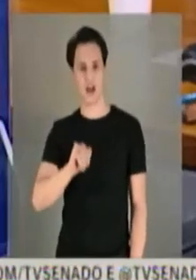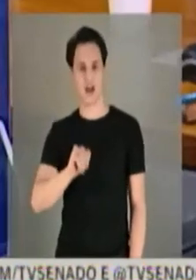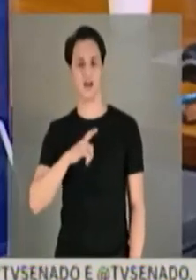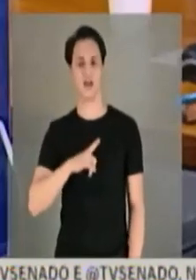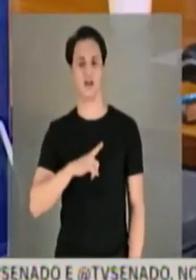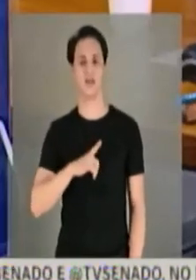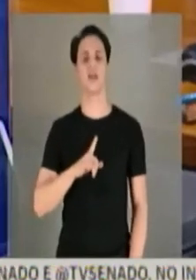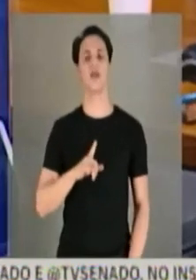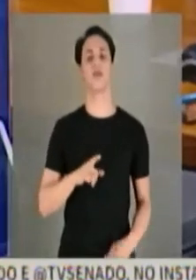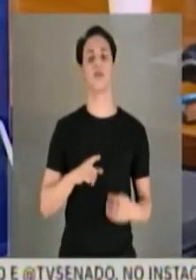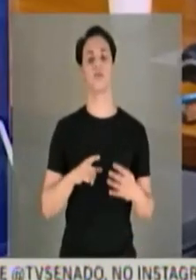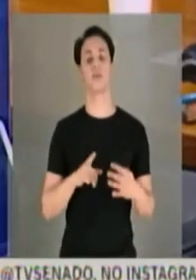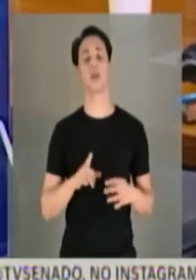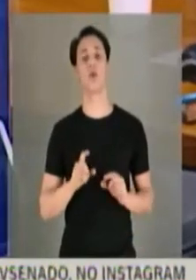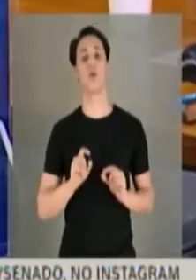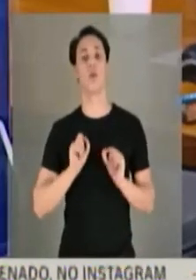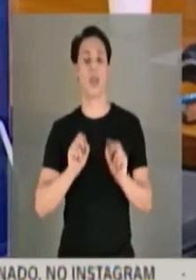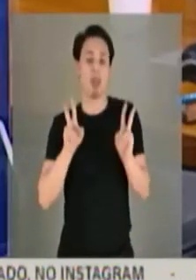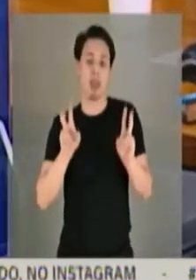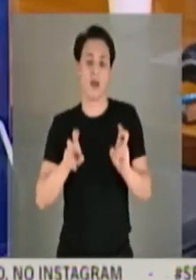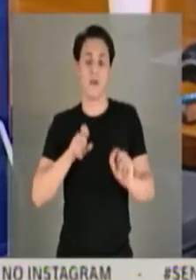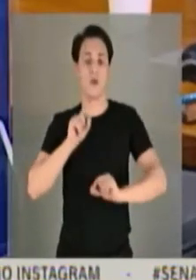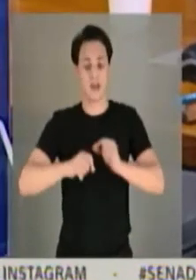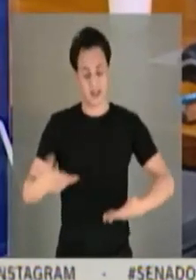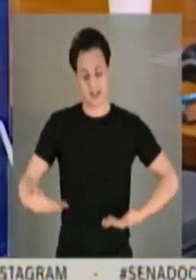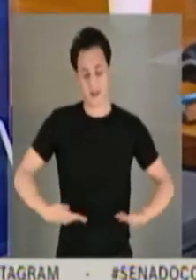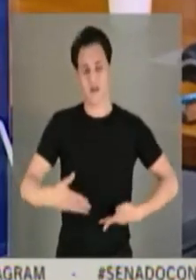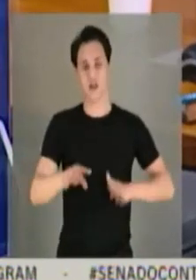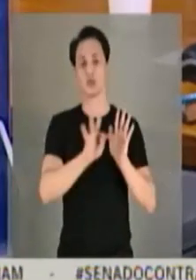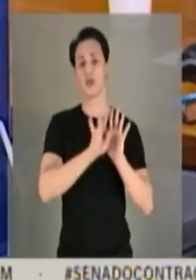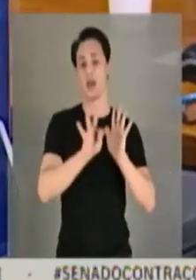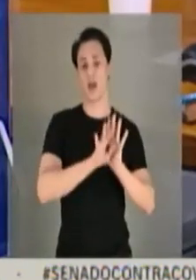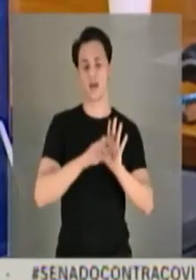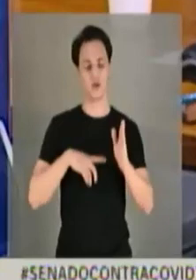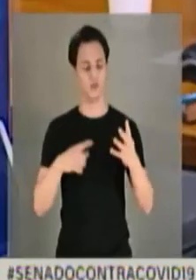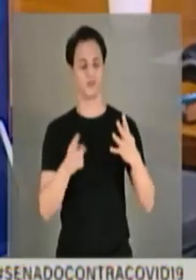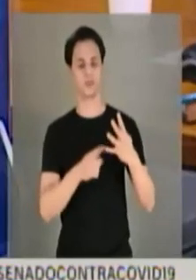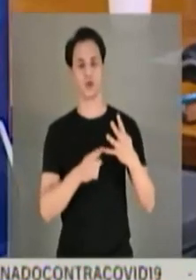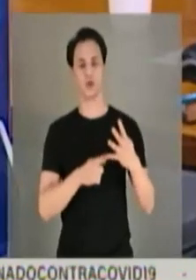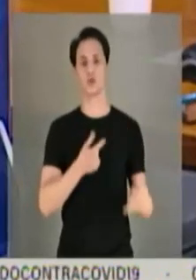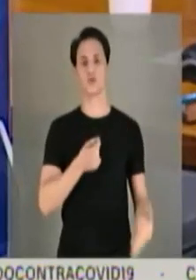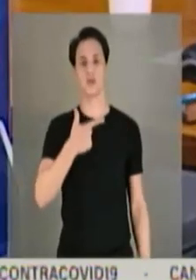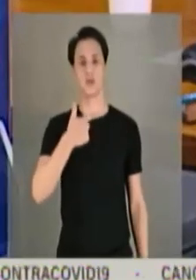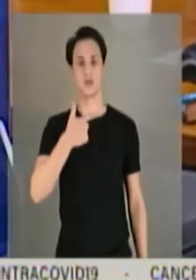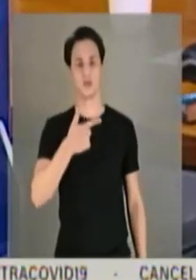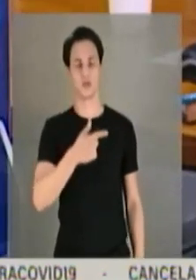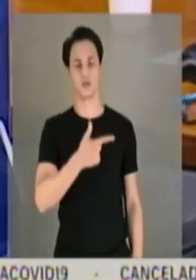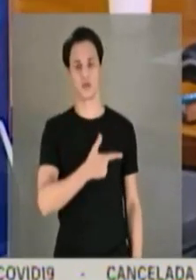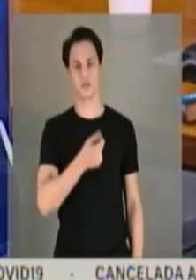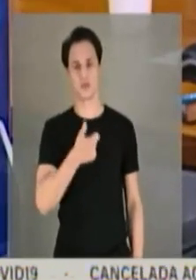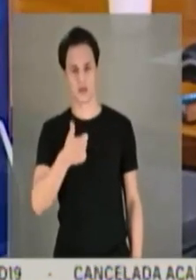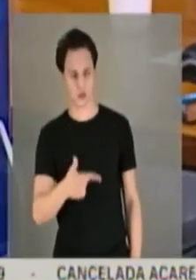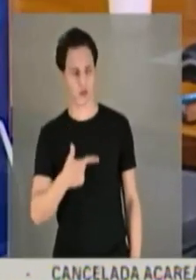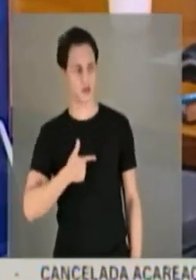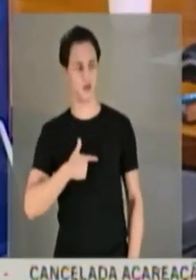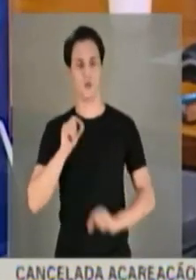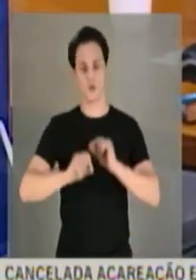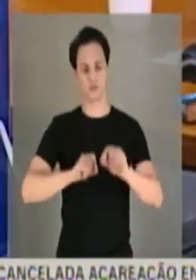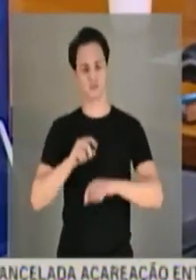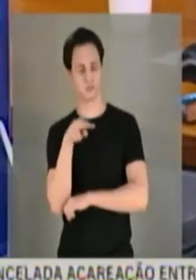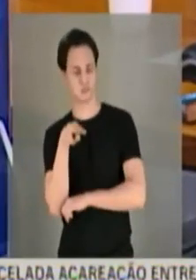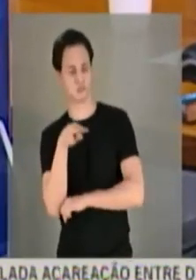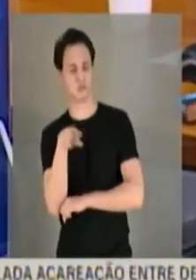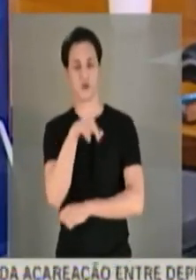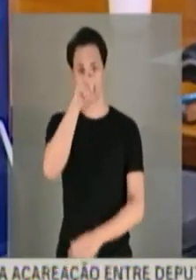Andaraí. 15 segundos. Em relação a serviços técnicos. Em 2012, levantamento de auditoria no Hospital Federal da Lagoa